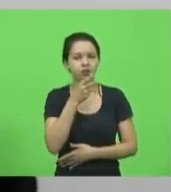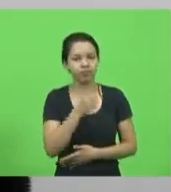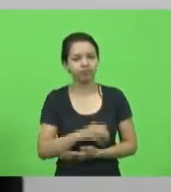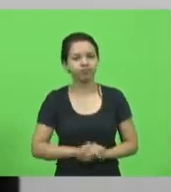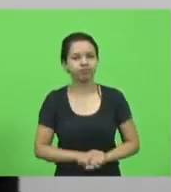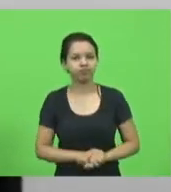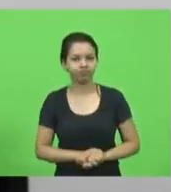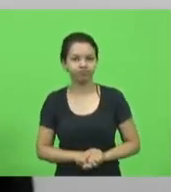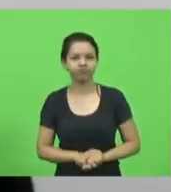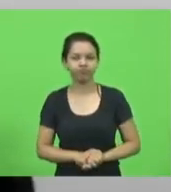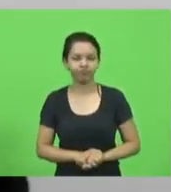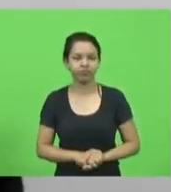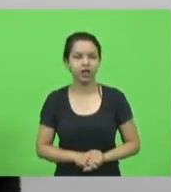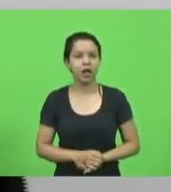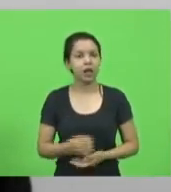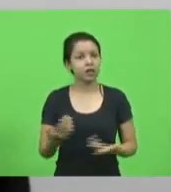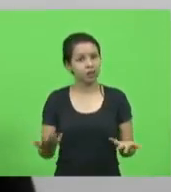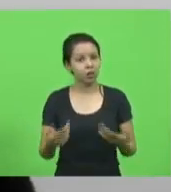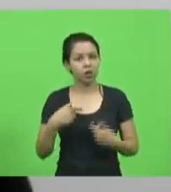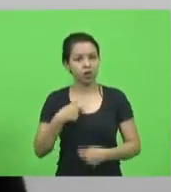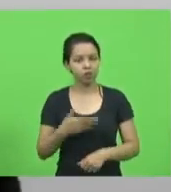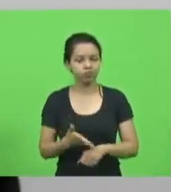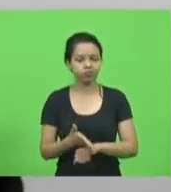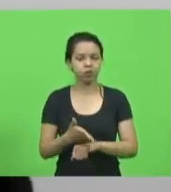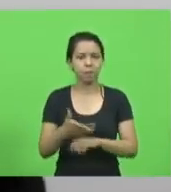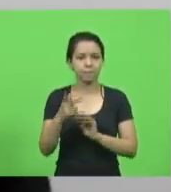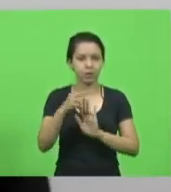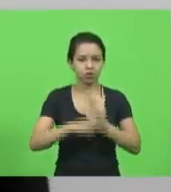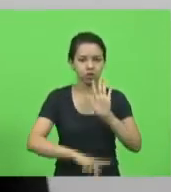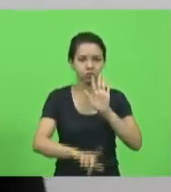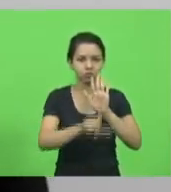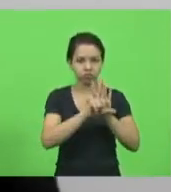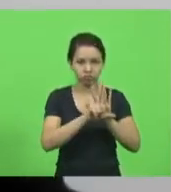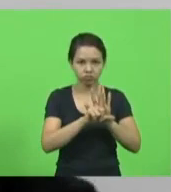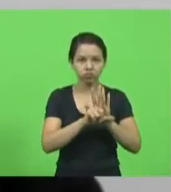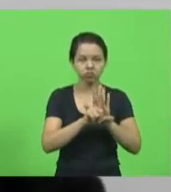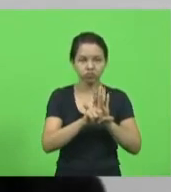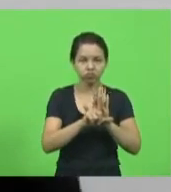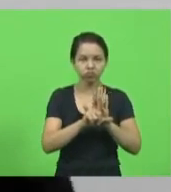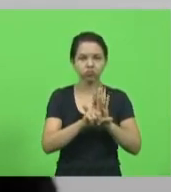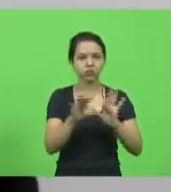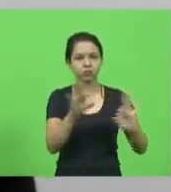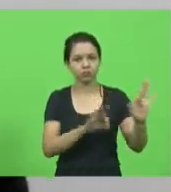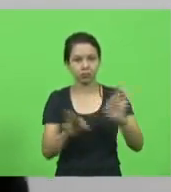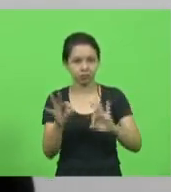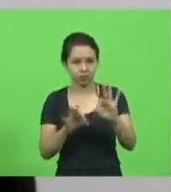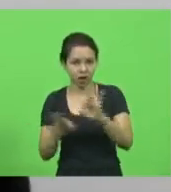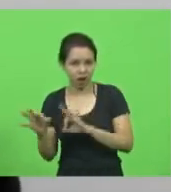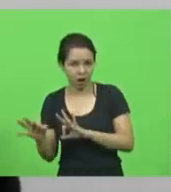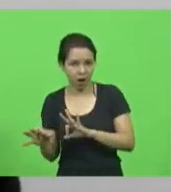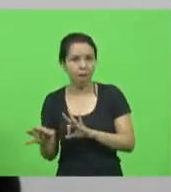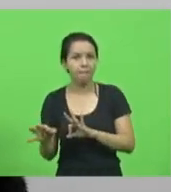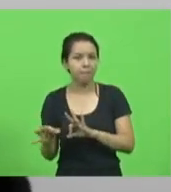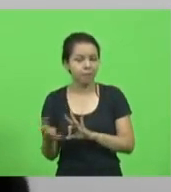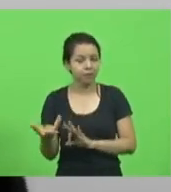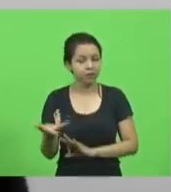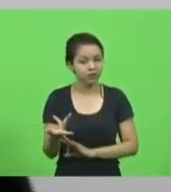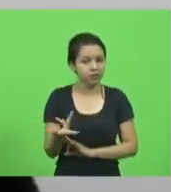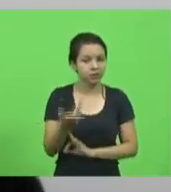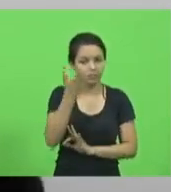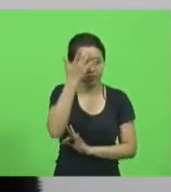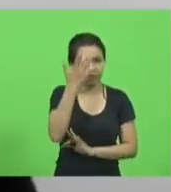Eu, inclusive, entrei com um projeto de lei, um projeto de lei no sentido de viabilizar esta questão